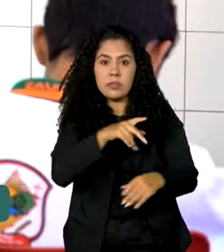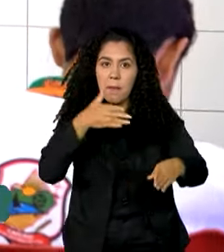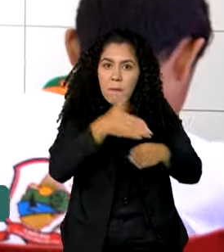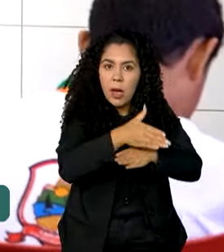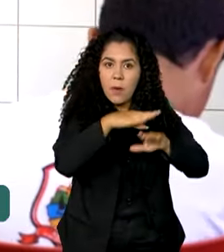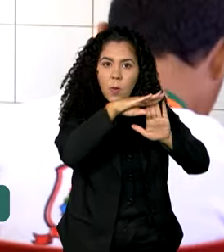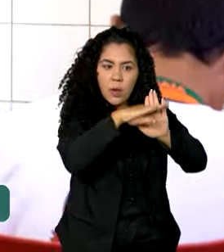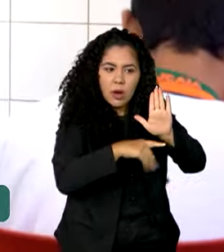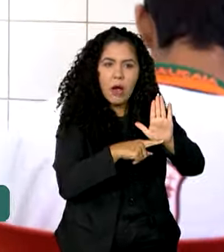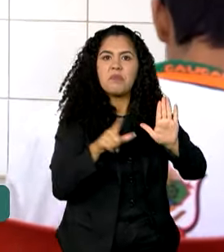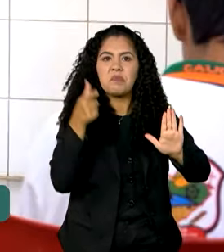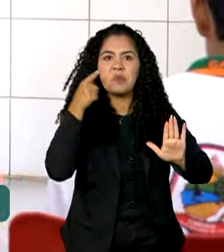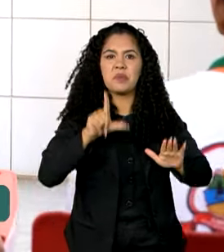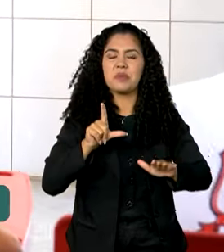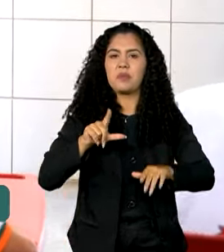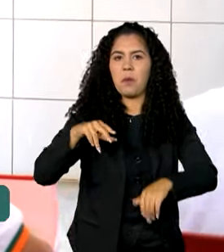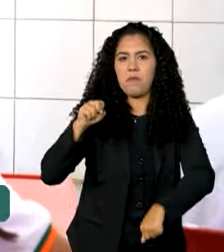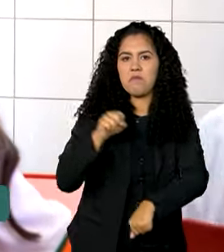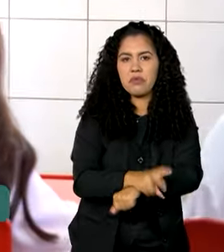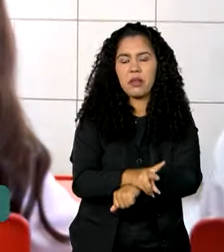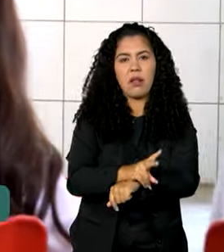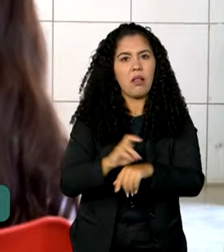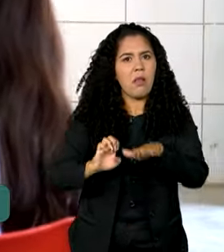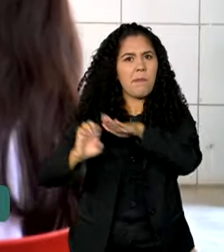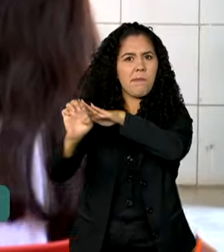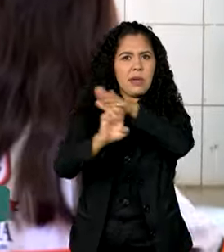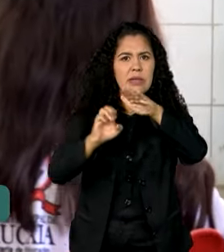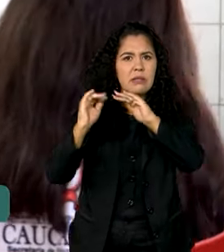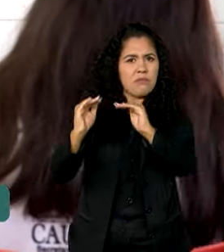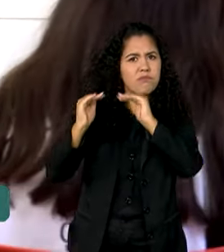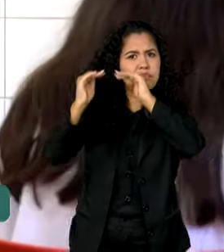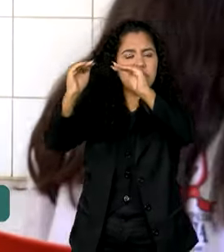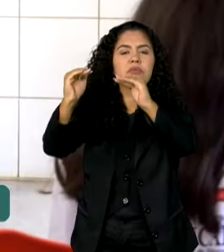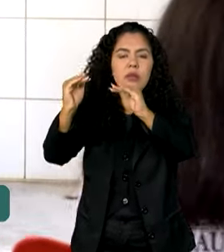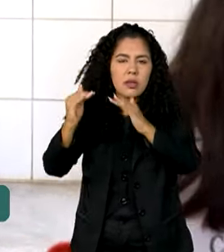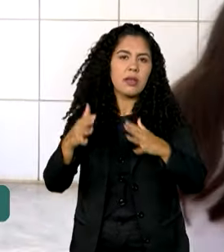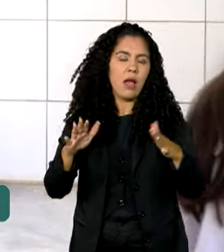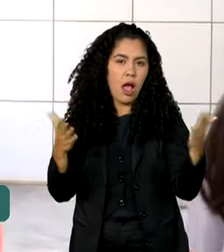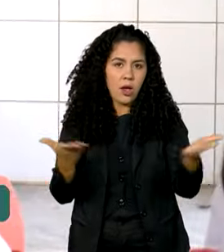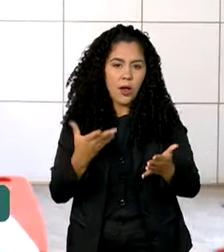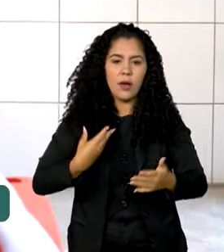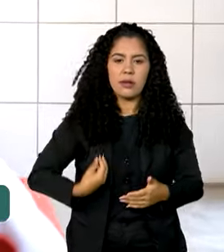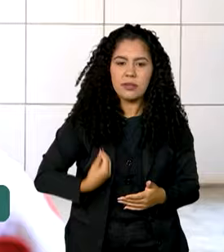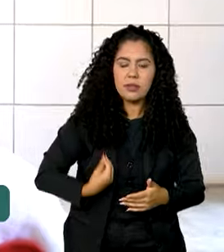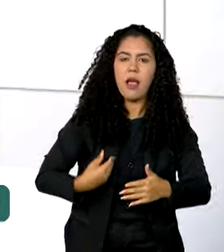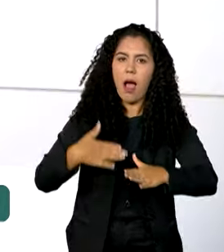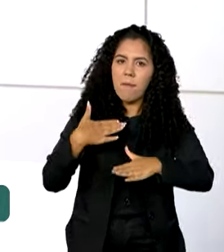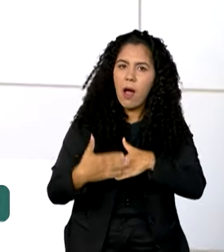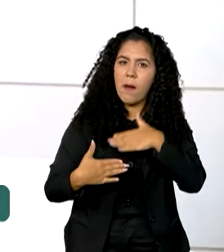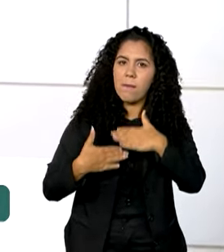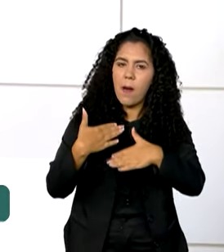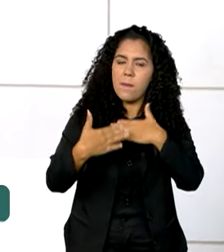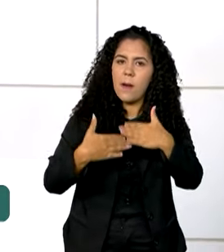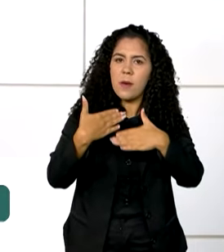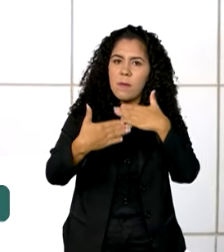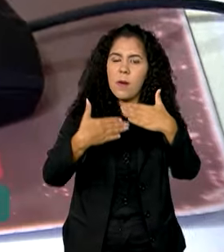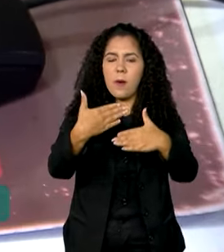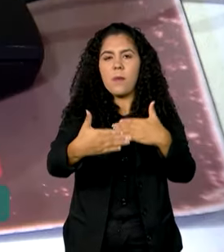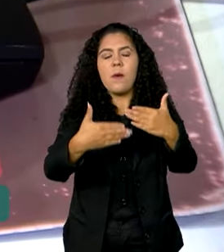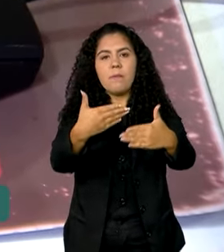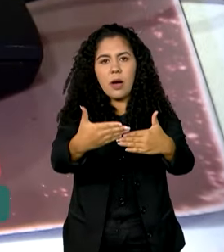foram empregados em grandes empresas multinacionais, e estão aí aumentando a representatividade,